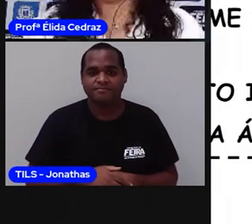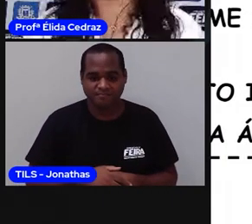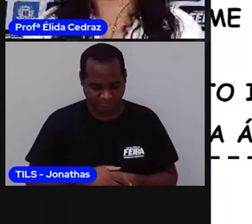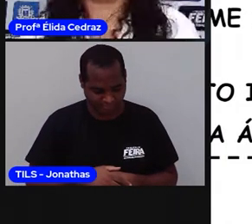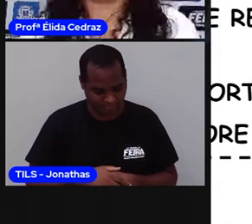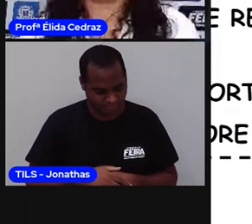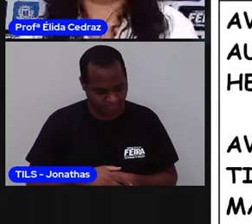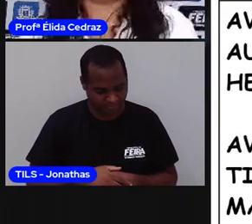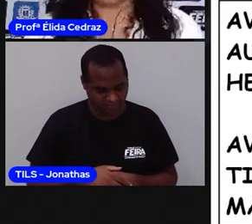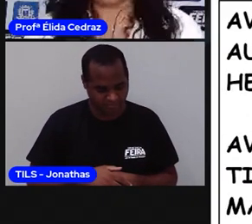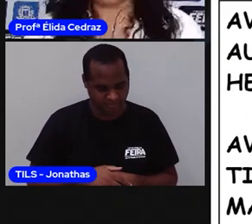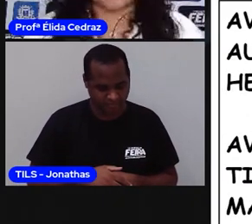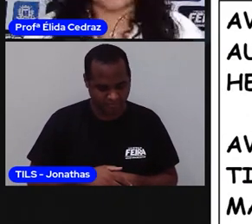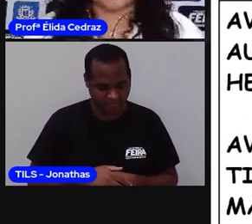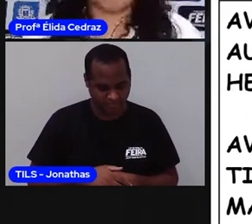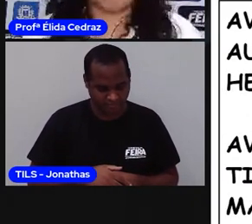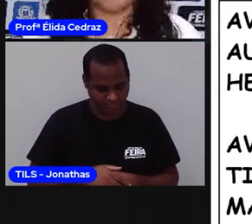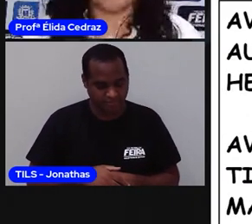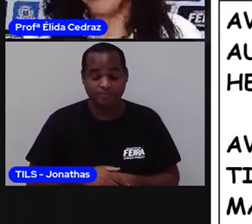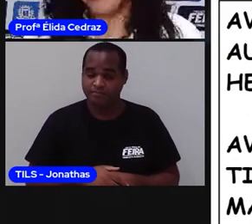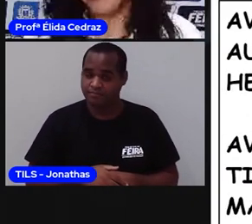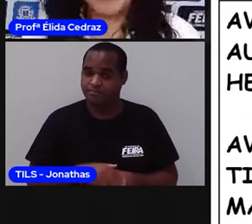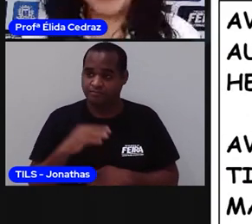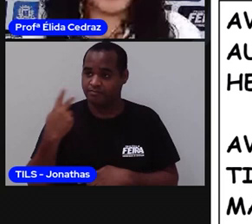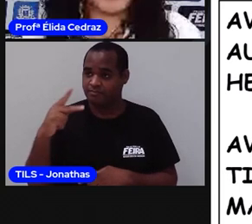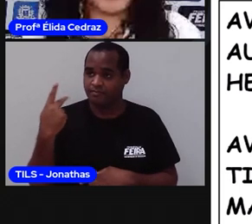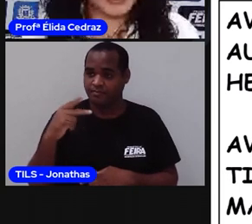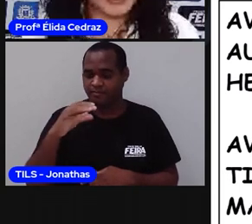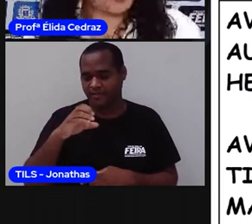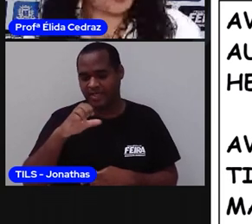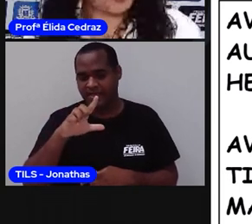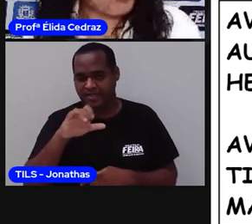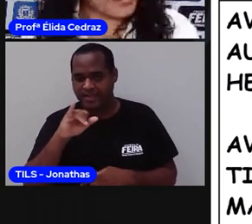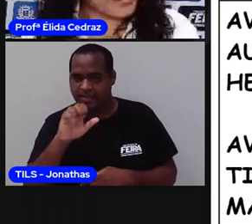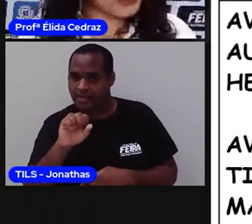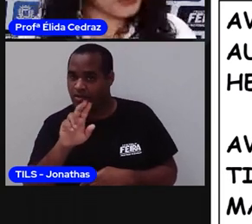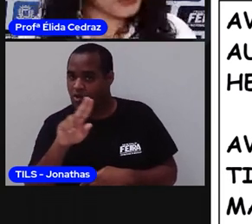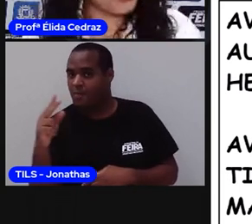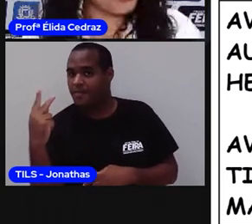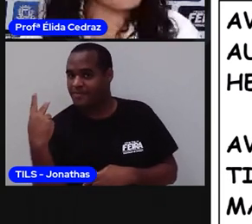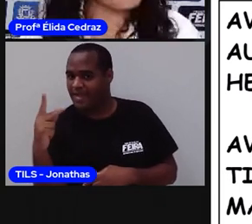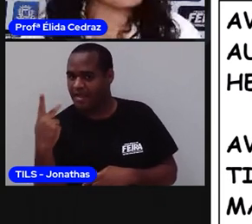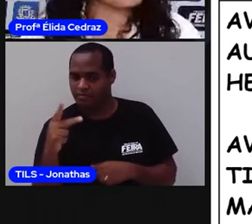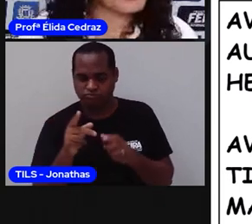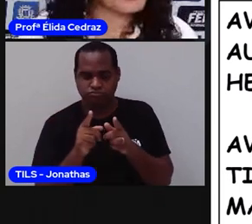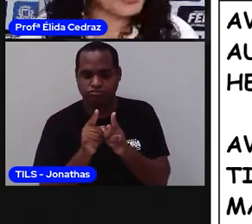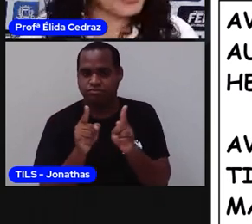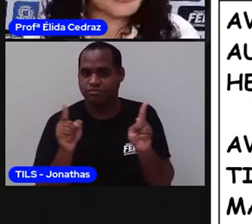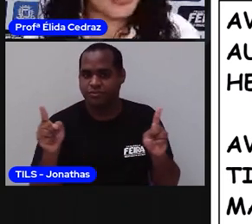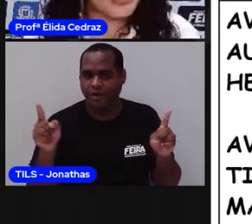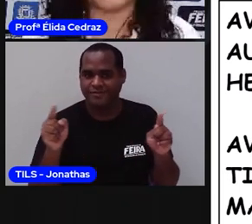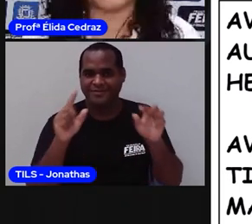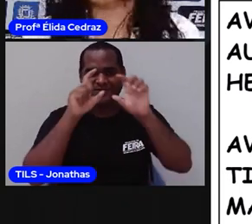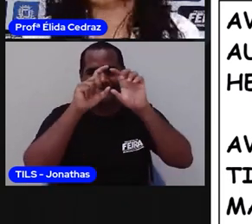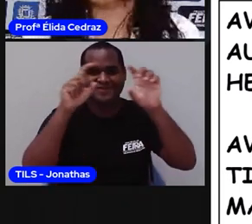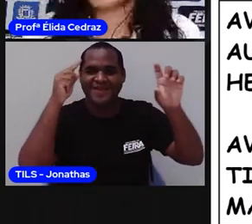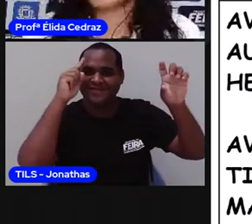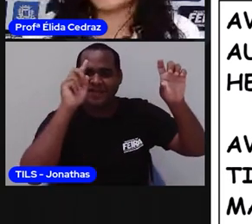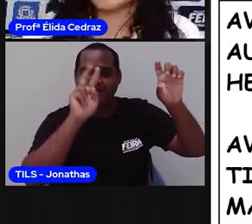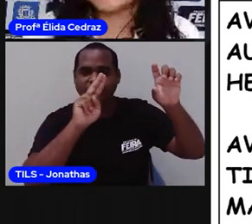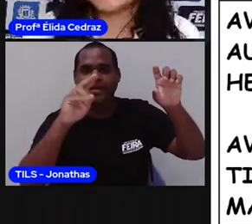Olha só Cecília e a família dela. O nome de Cecília completo, igual como você põe lá no cabeçalho, é